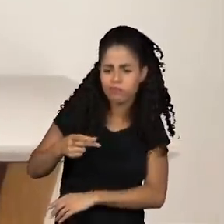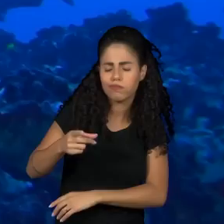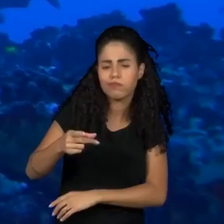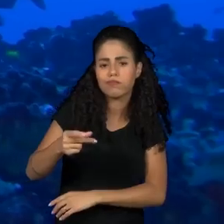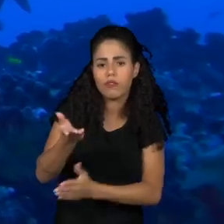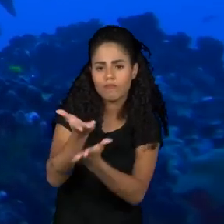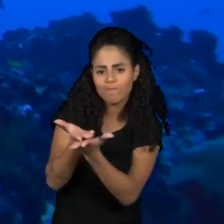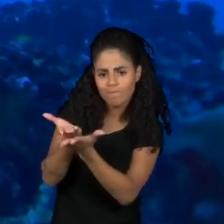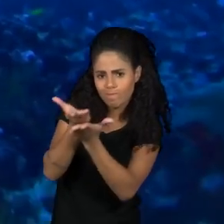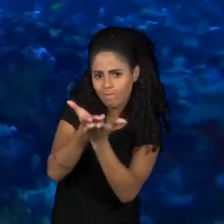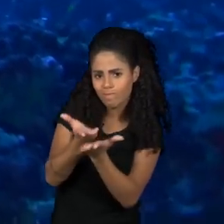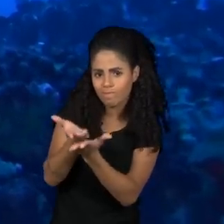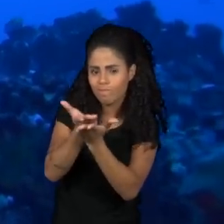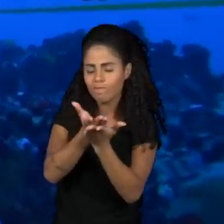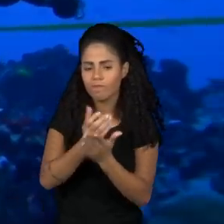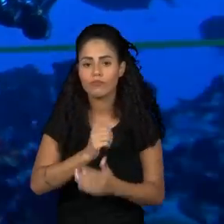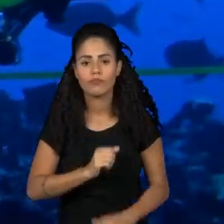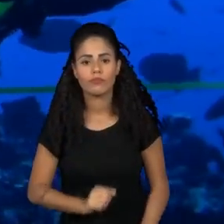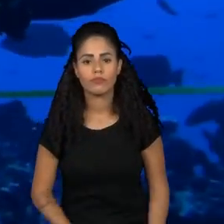Trindade.